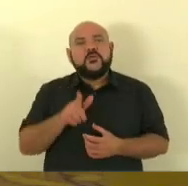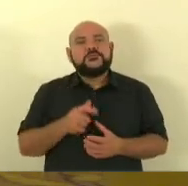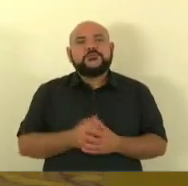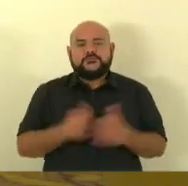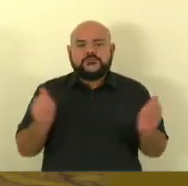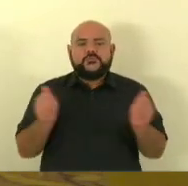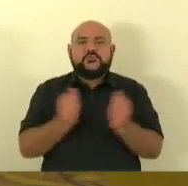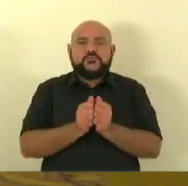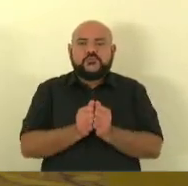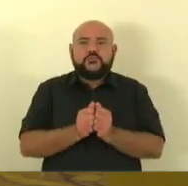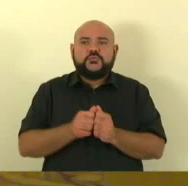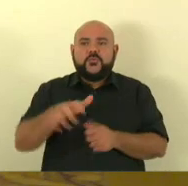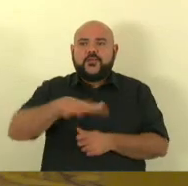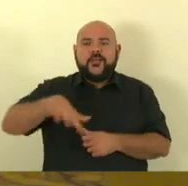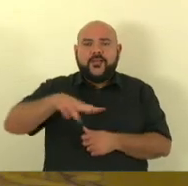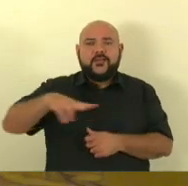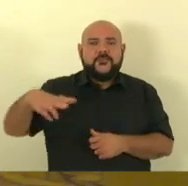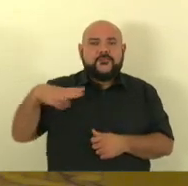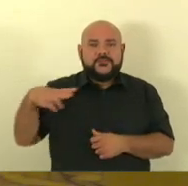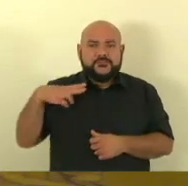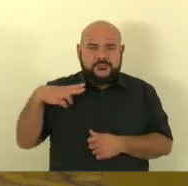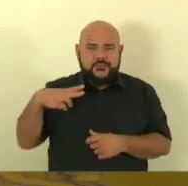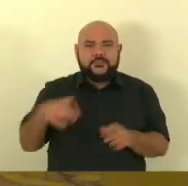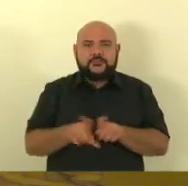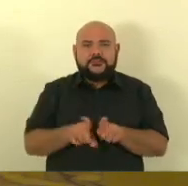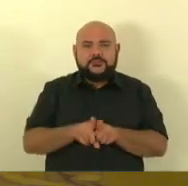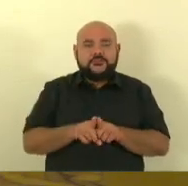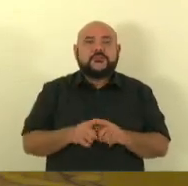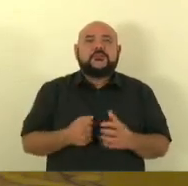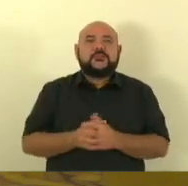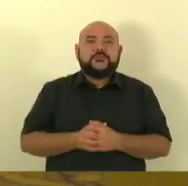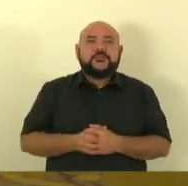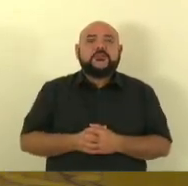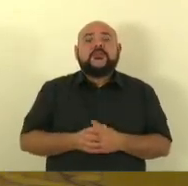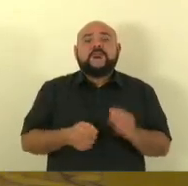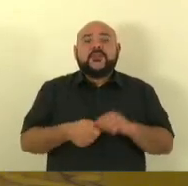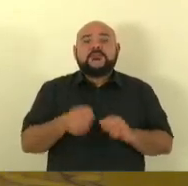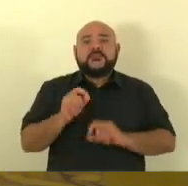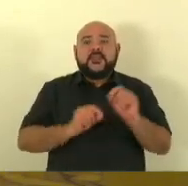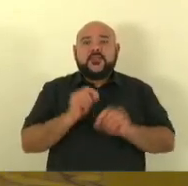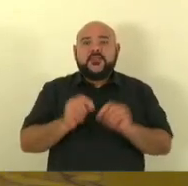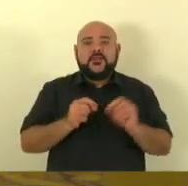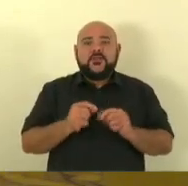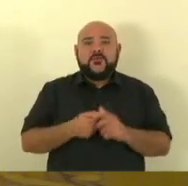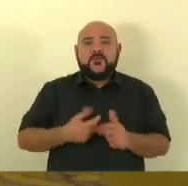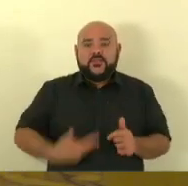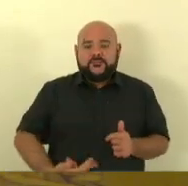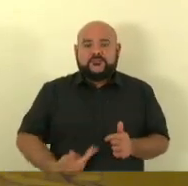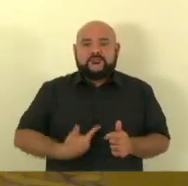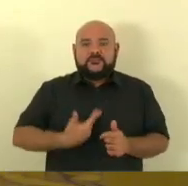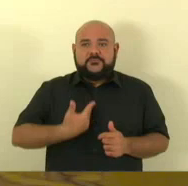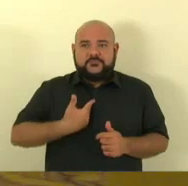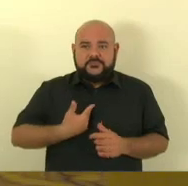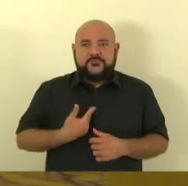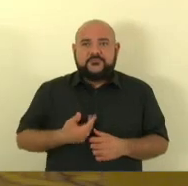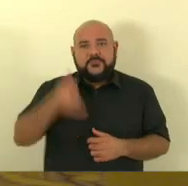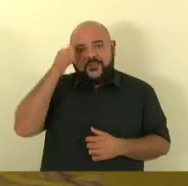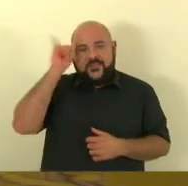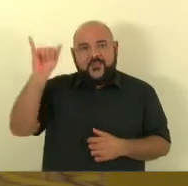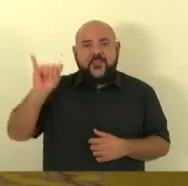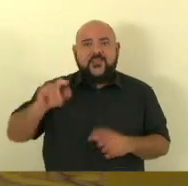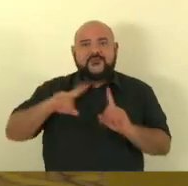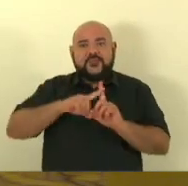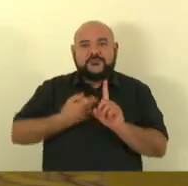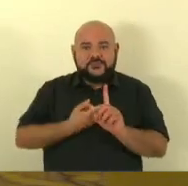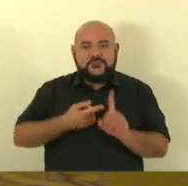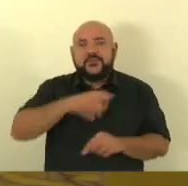a iniciativa privada com clínicas está levando castração tratamento e recolhimento de